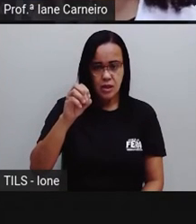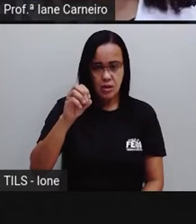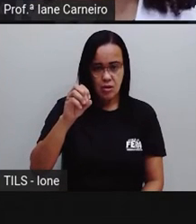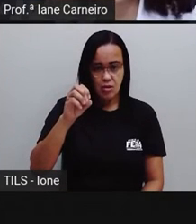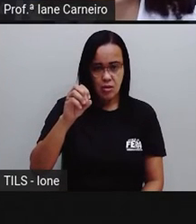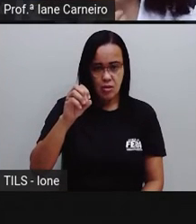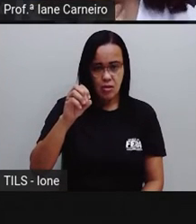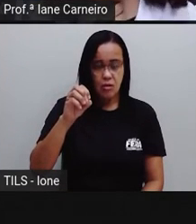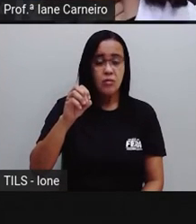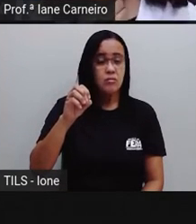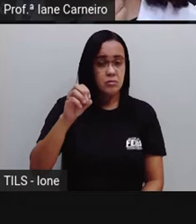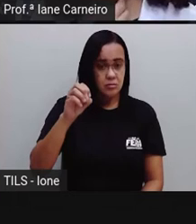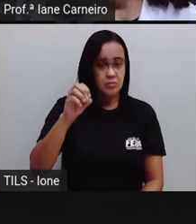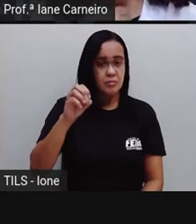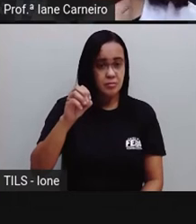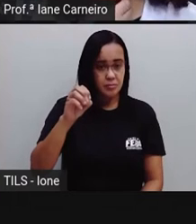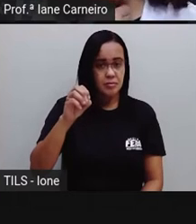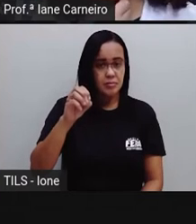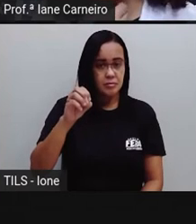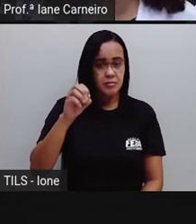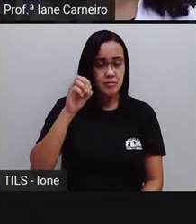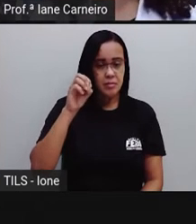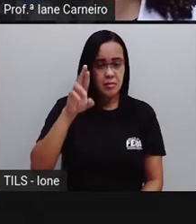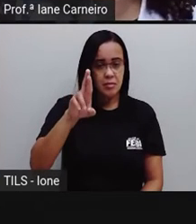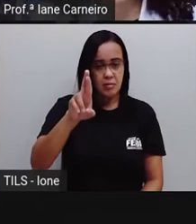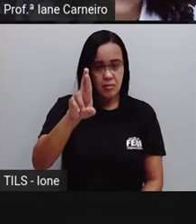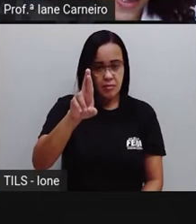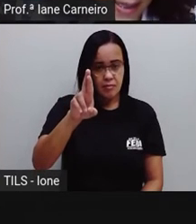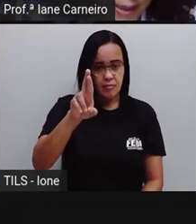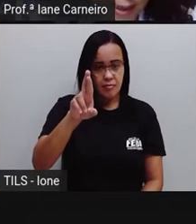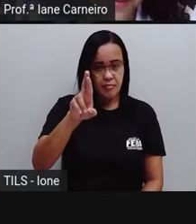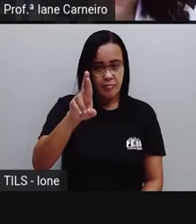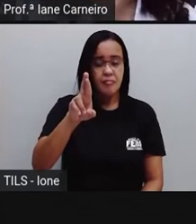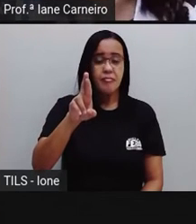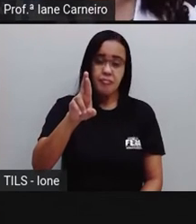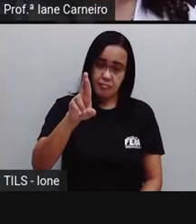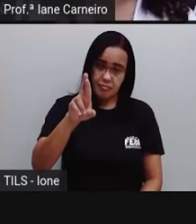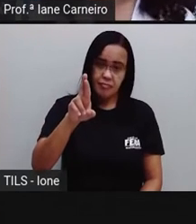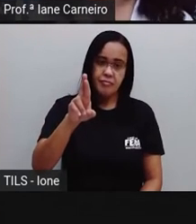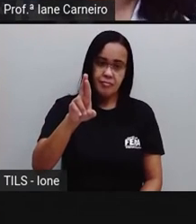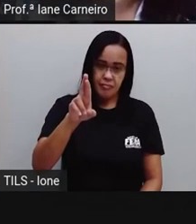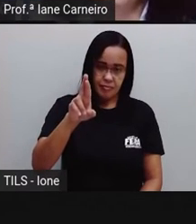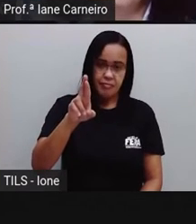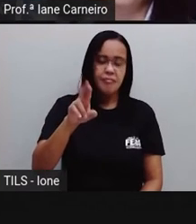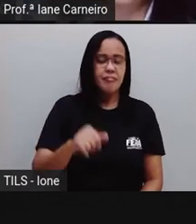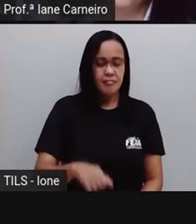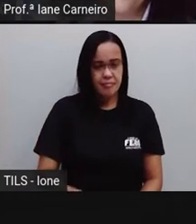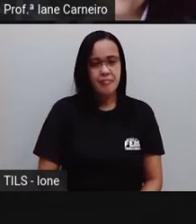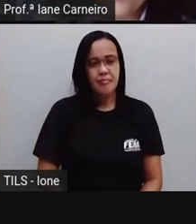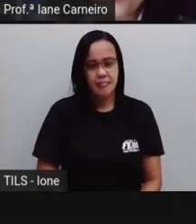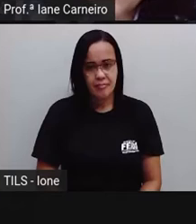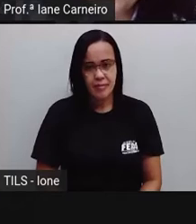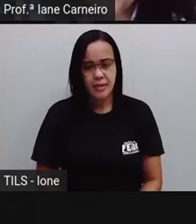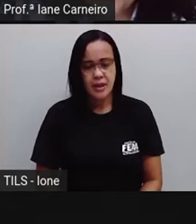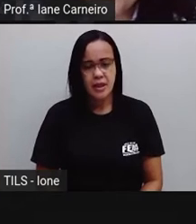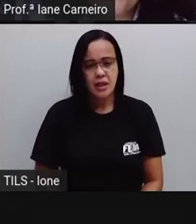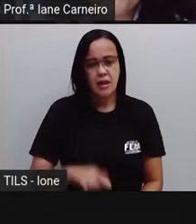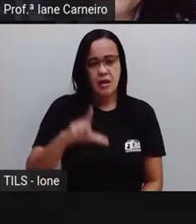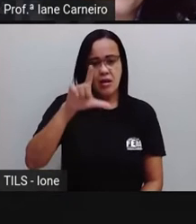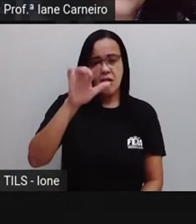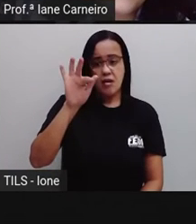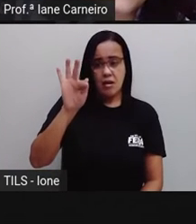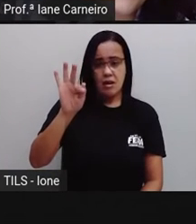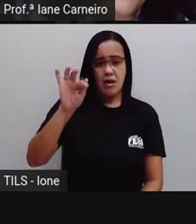FLOR. Ó, termina com a letrinha que raspa a garganta. É a letra Rê. FLOR, tá bom?